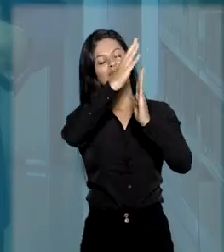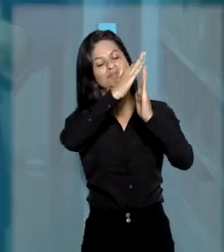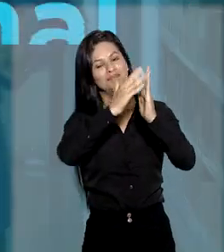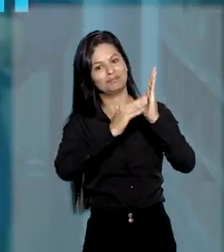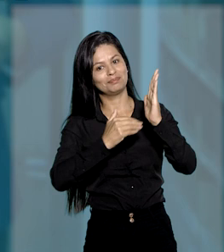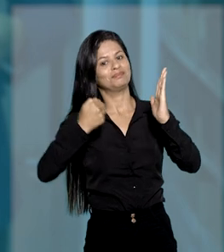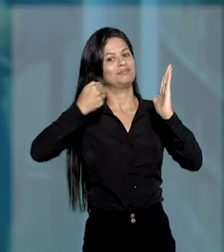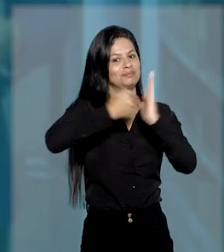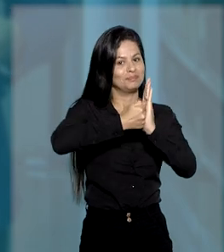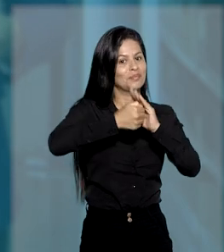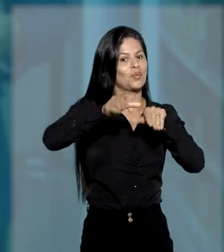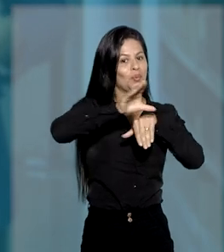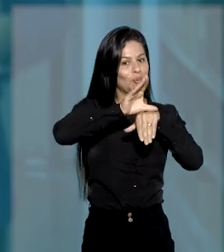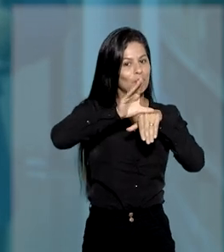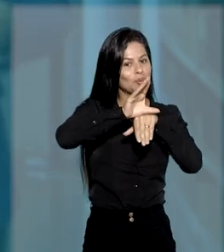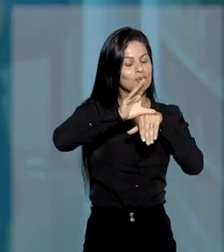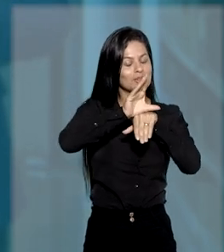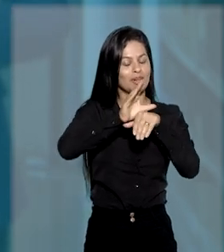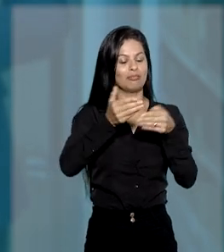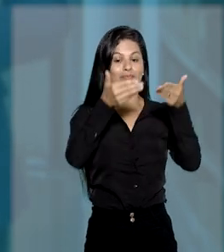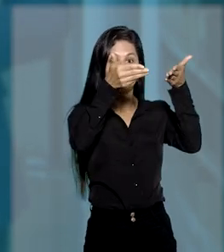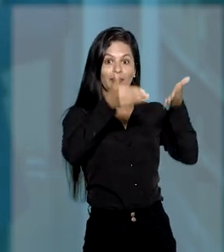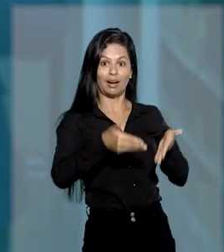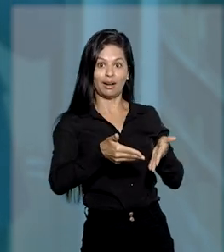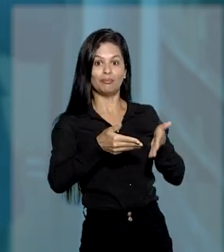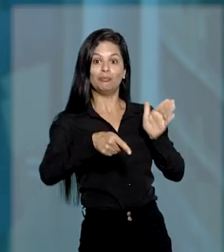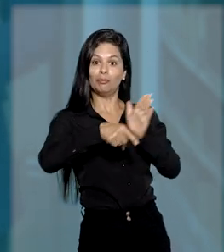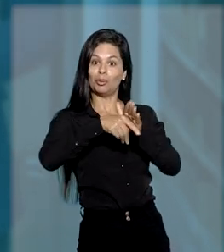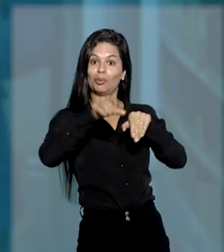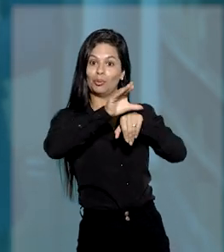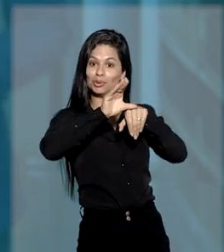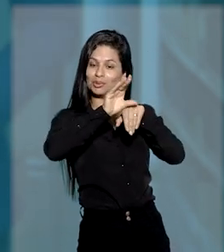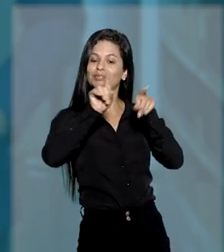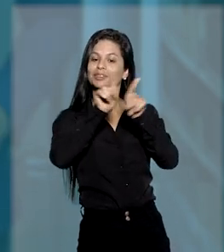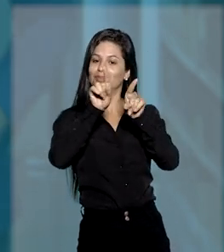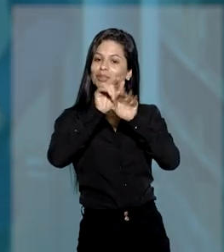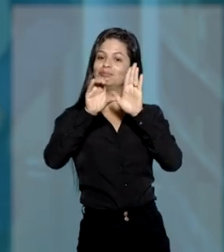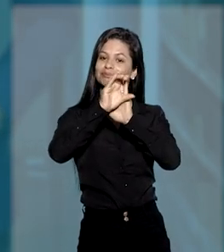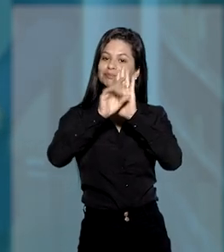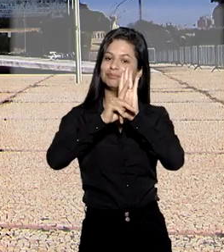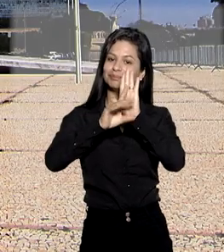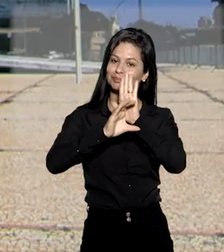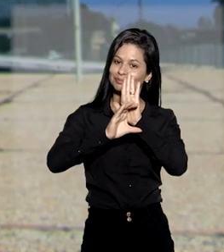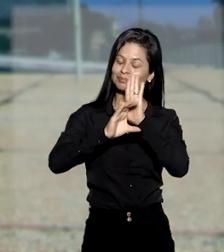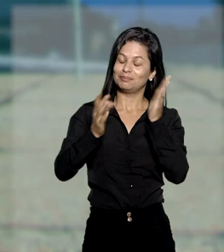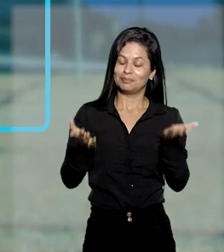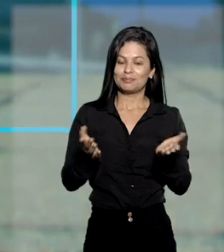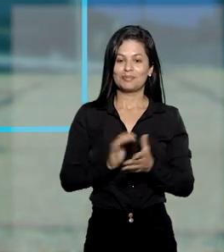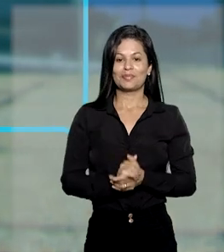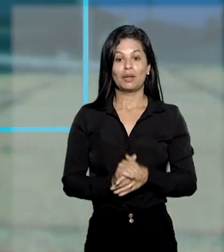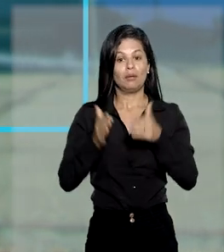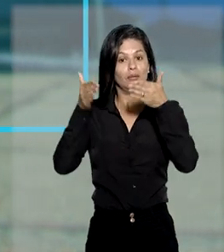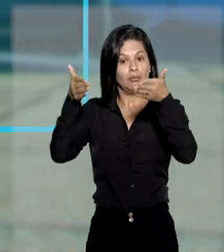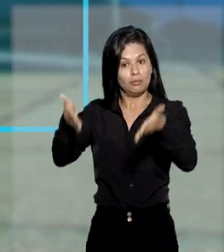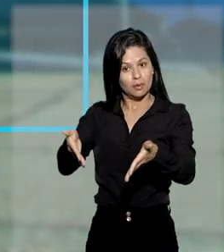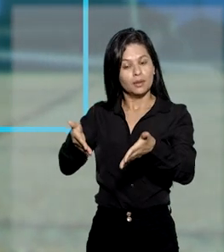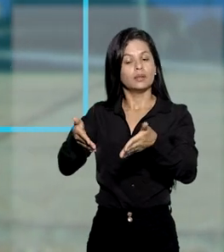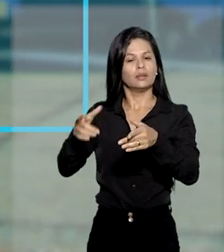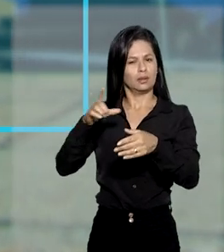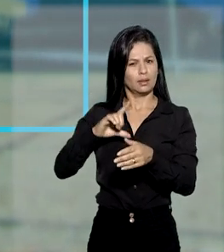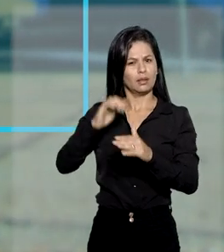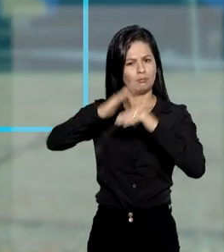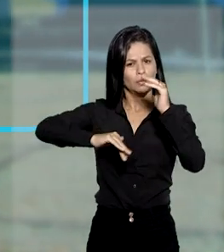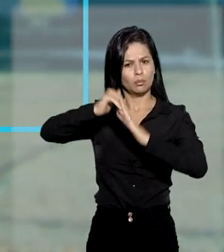constitucional prevista na Constituição Federal e no Código Civil. Diante da violação de